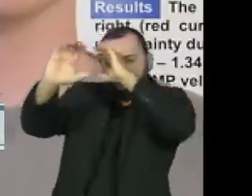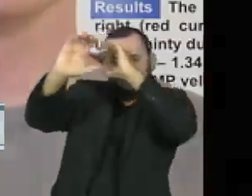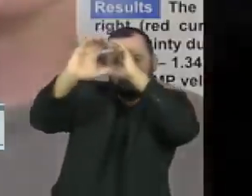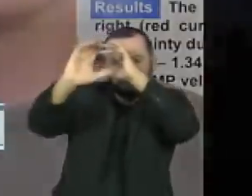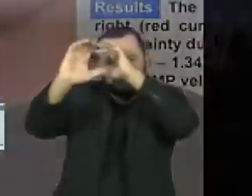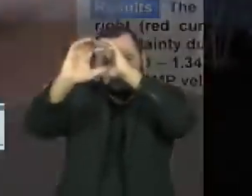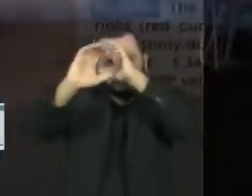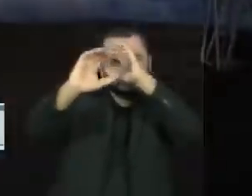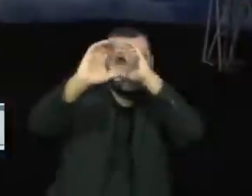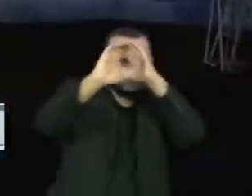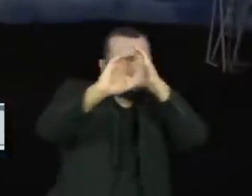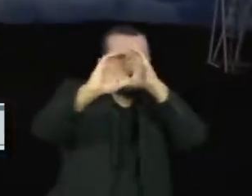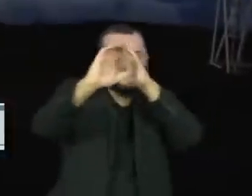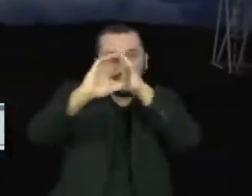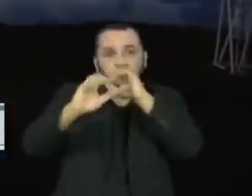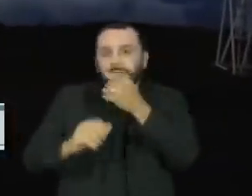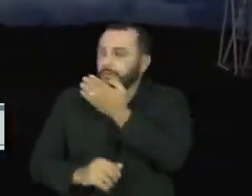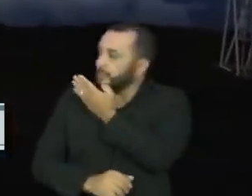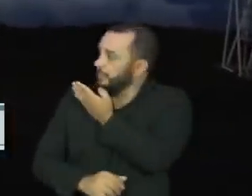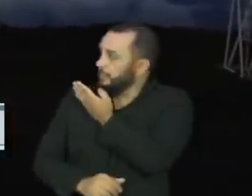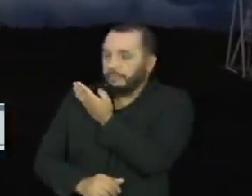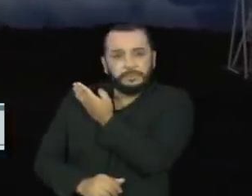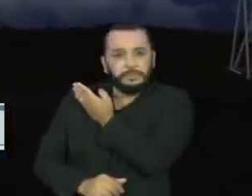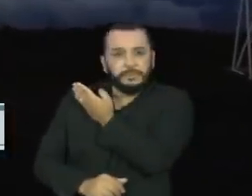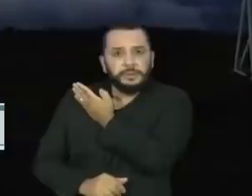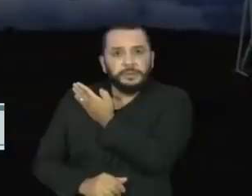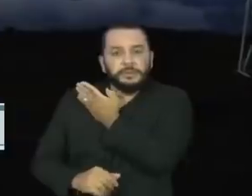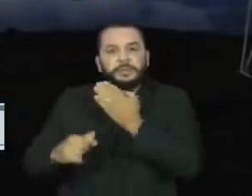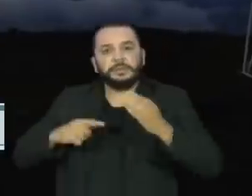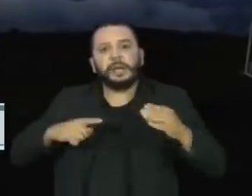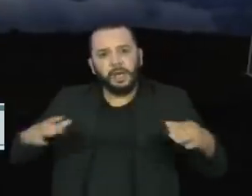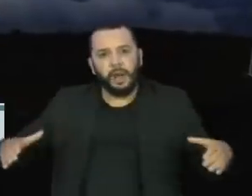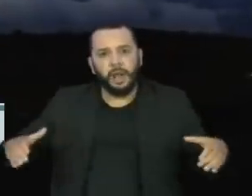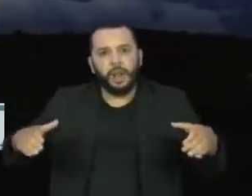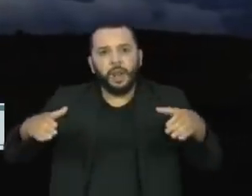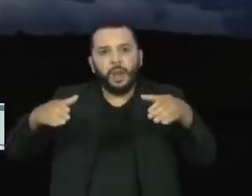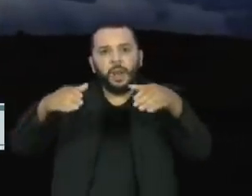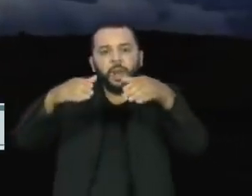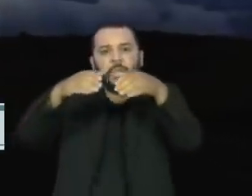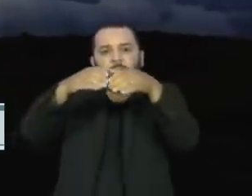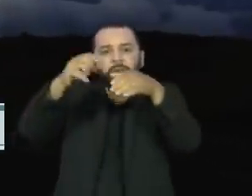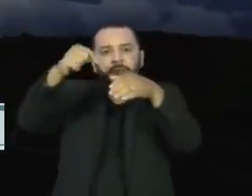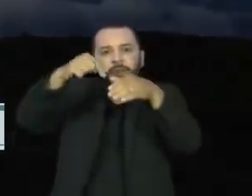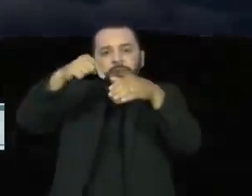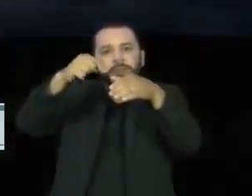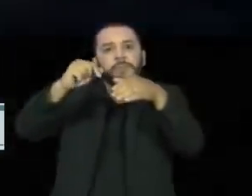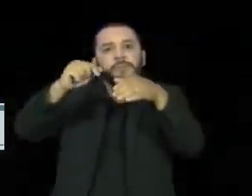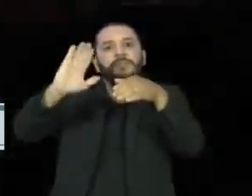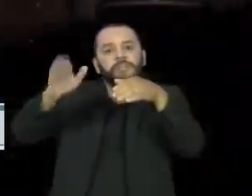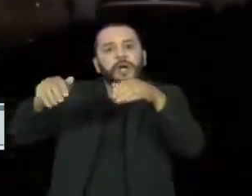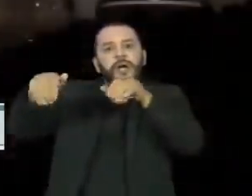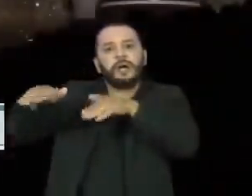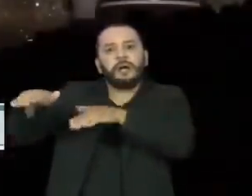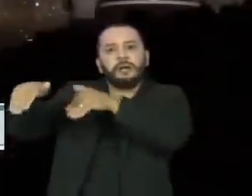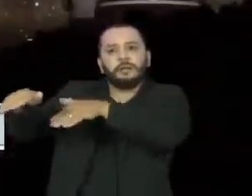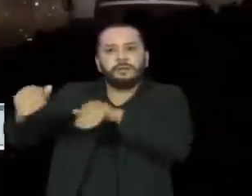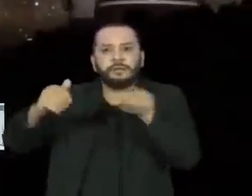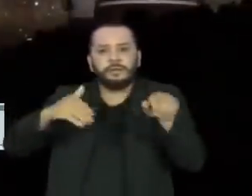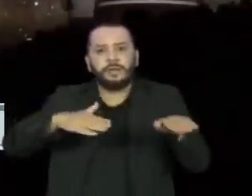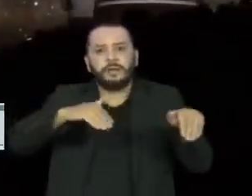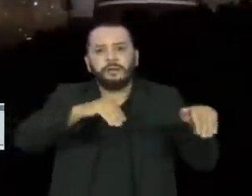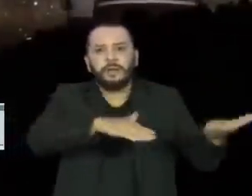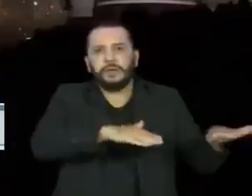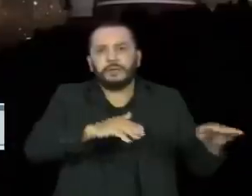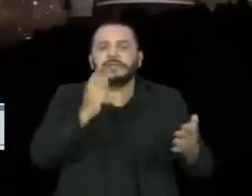telescópio Penn Stars 1, instalado no topo do vulcão Aleacalan, na ilha de Maui, no Havaí. Todas as